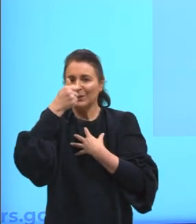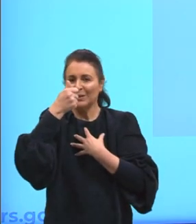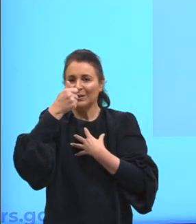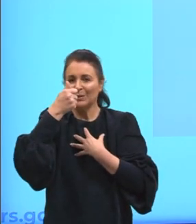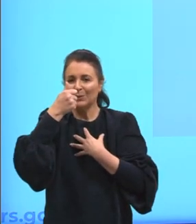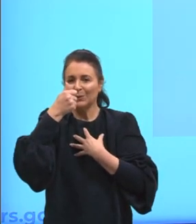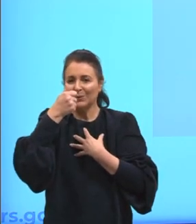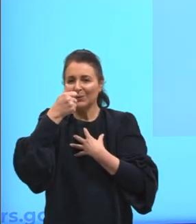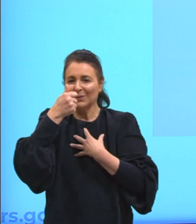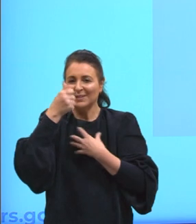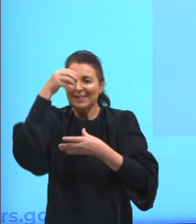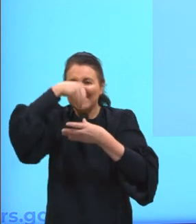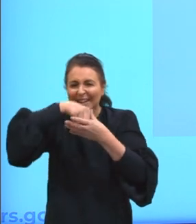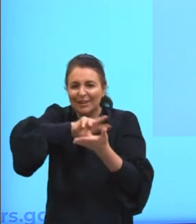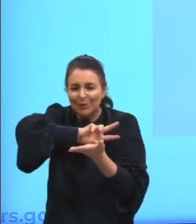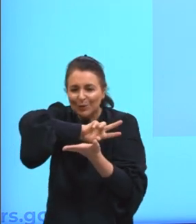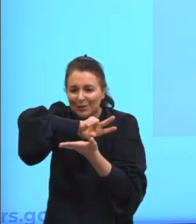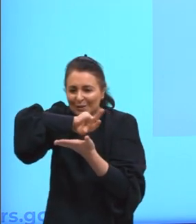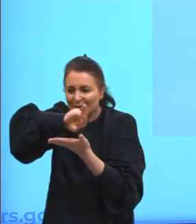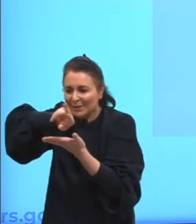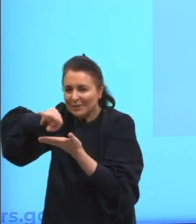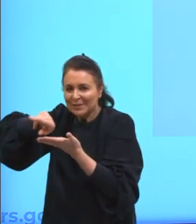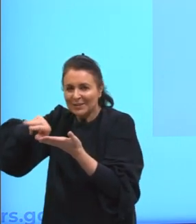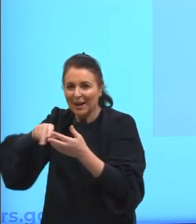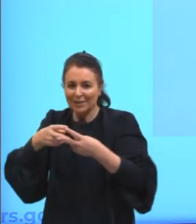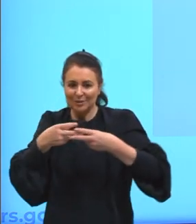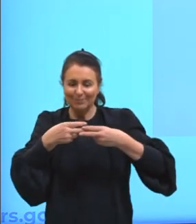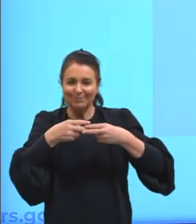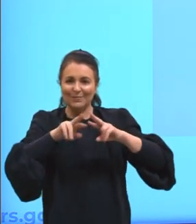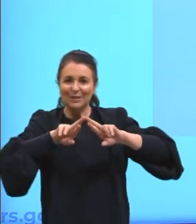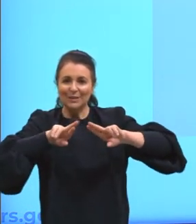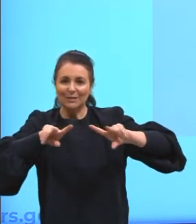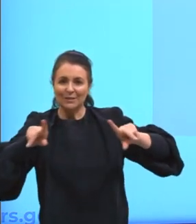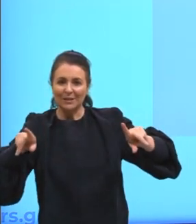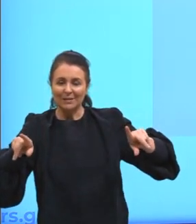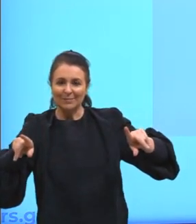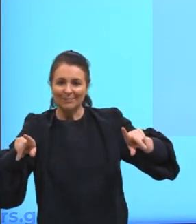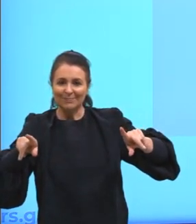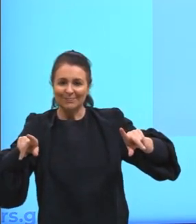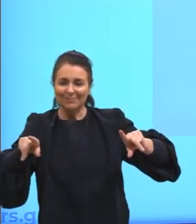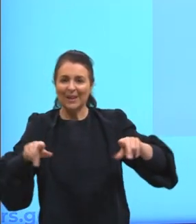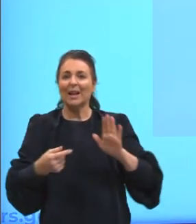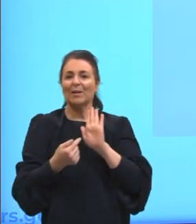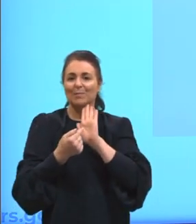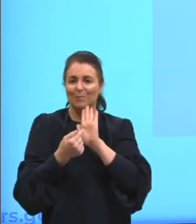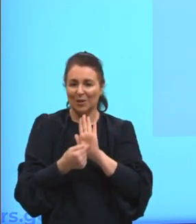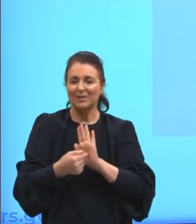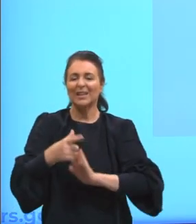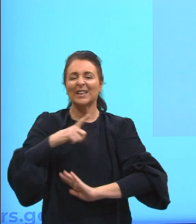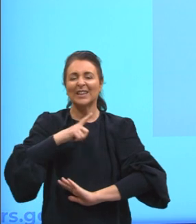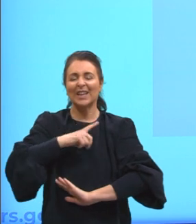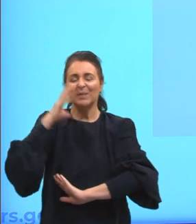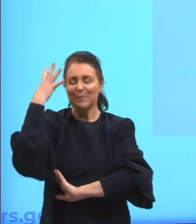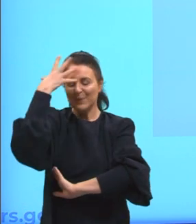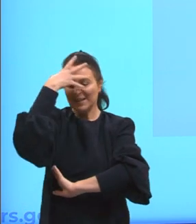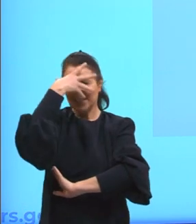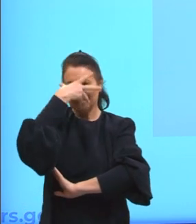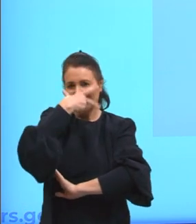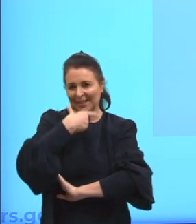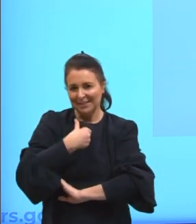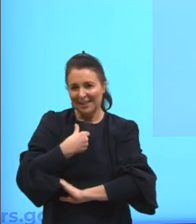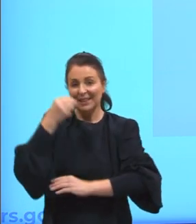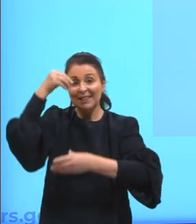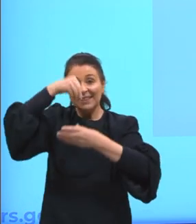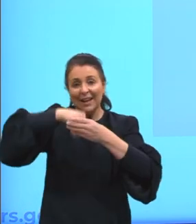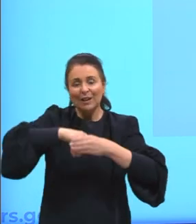diferença. Olha que bacana. A diversidade cultural mostra como a beleza está na diferença e